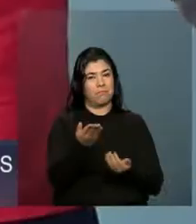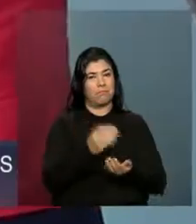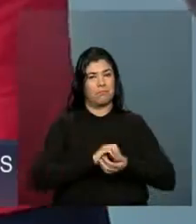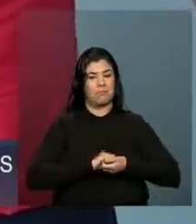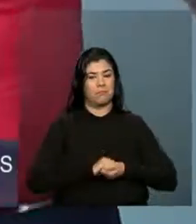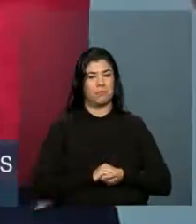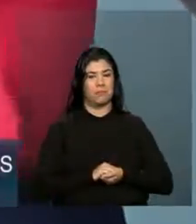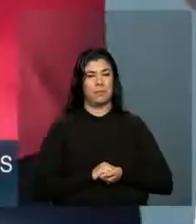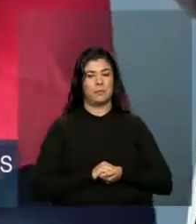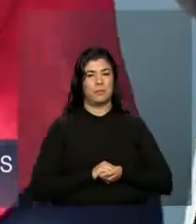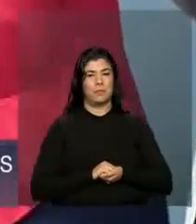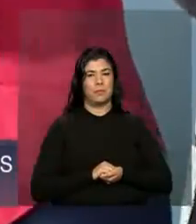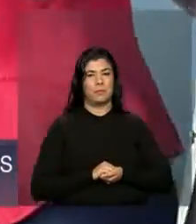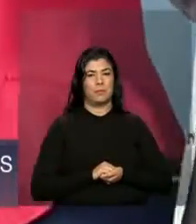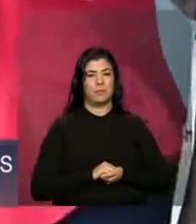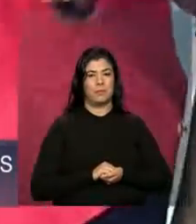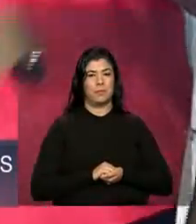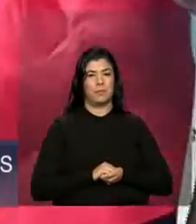Aplausos